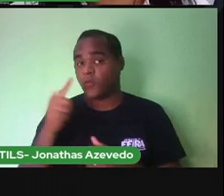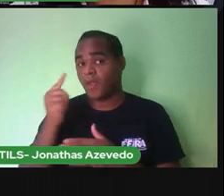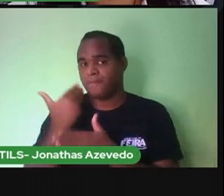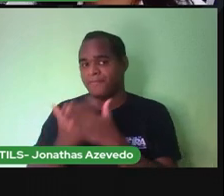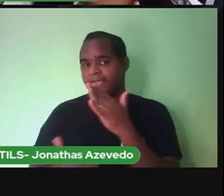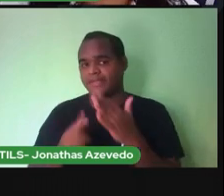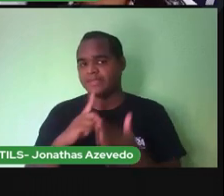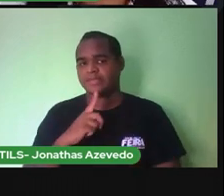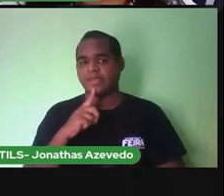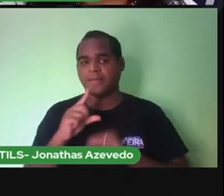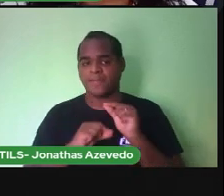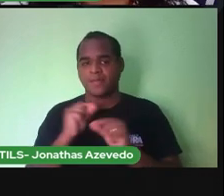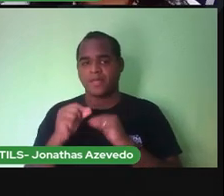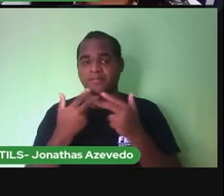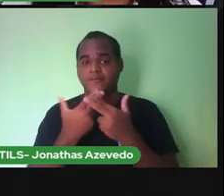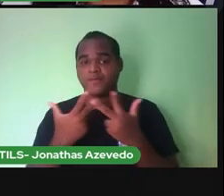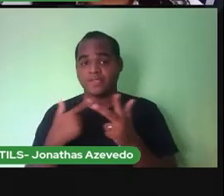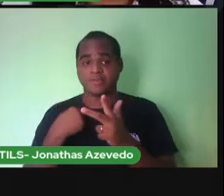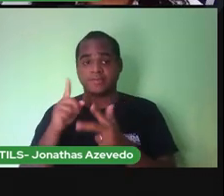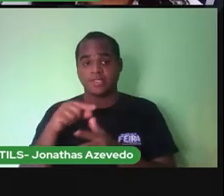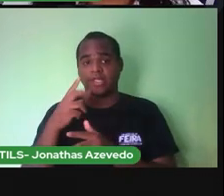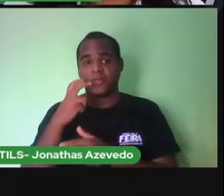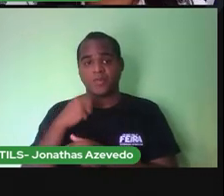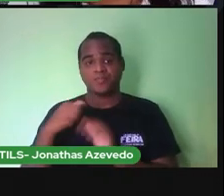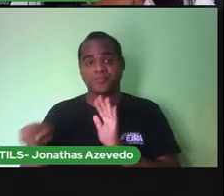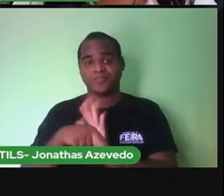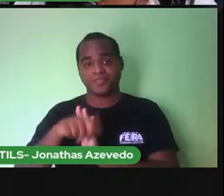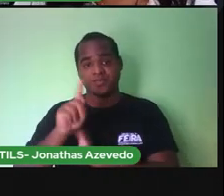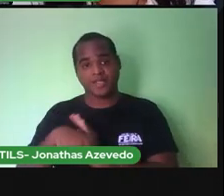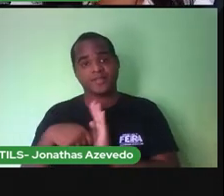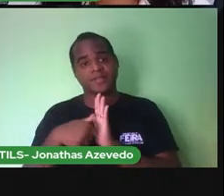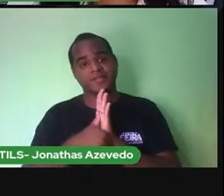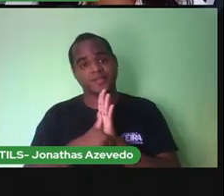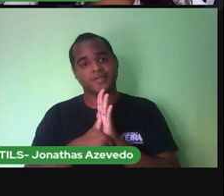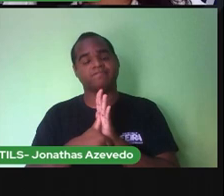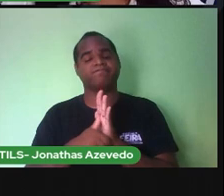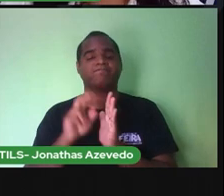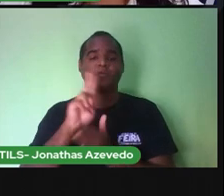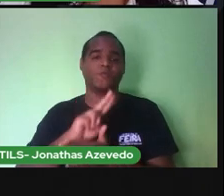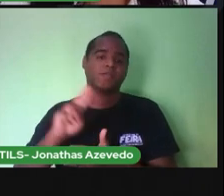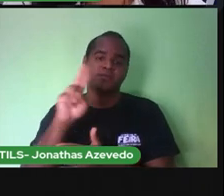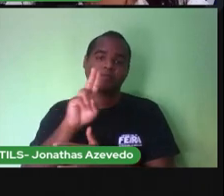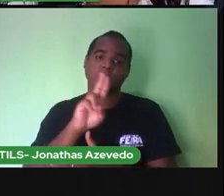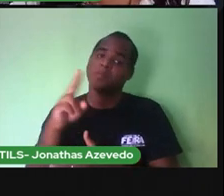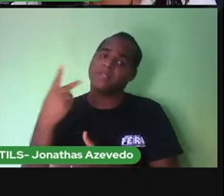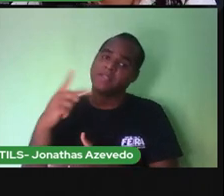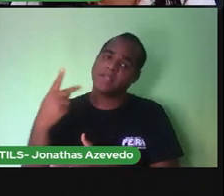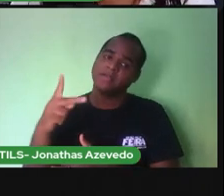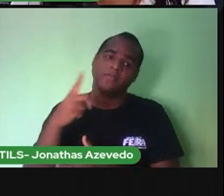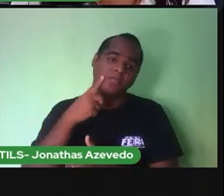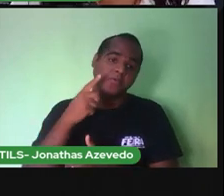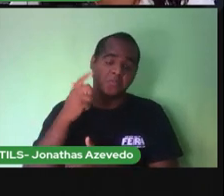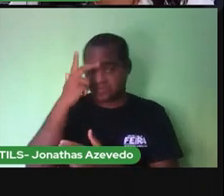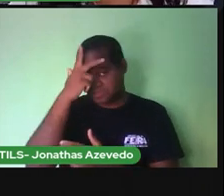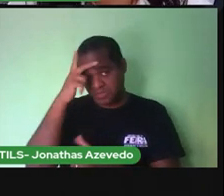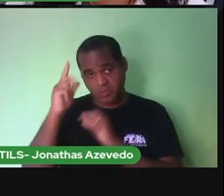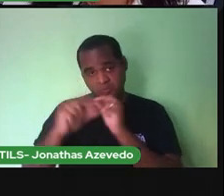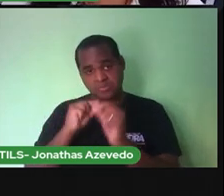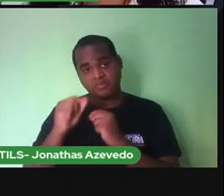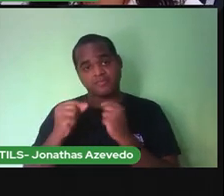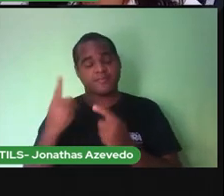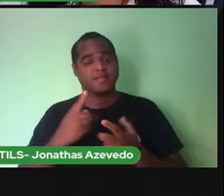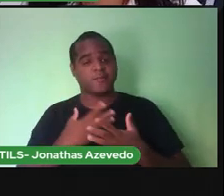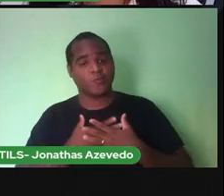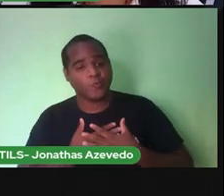alguém pode se apropriar da sua identidade e utilizar o seu nome para coisas que não sejam tão agradáveis.